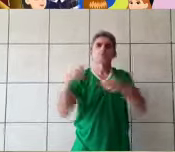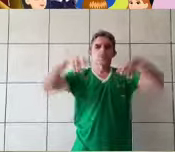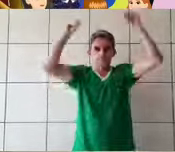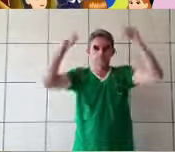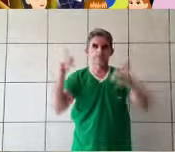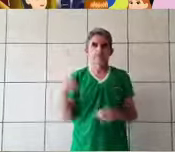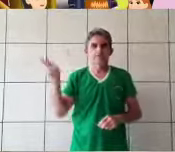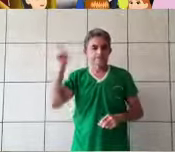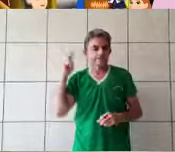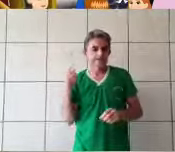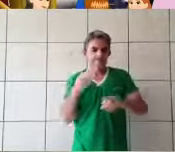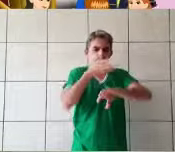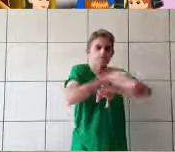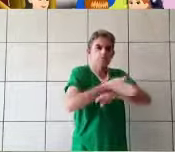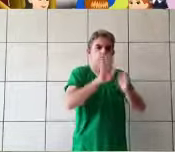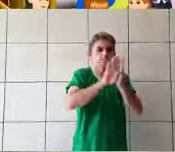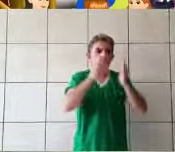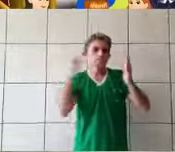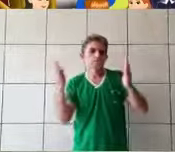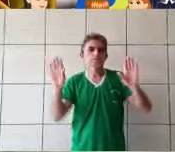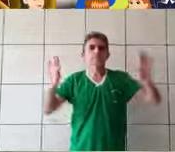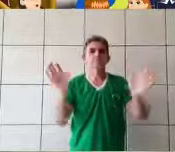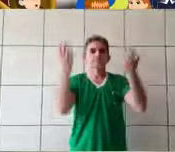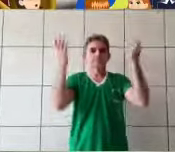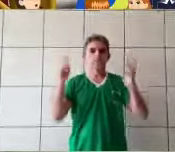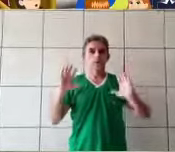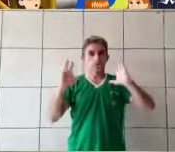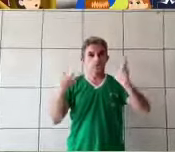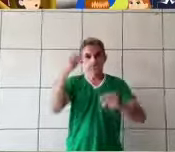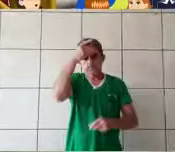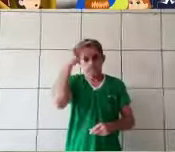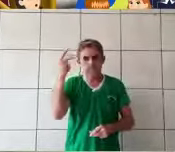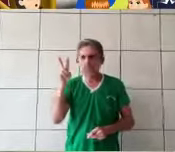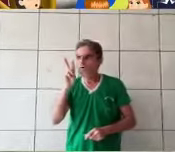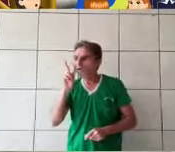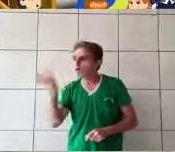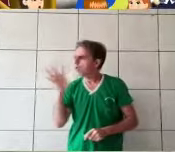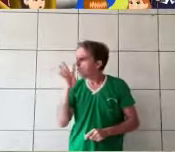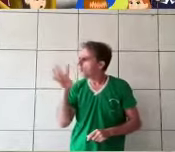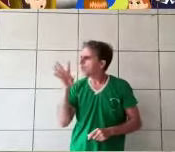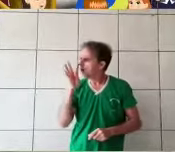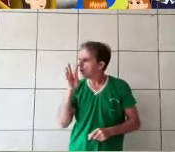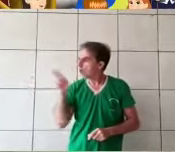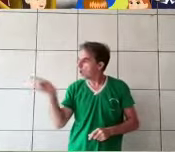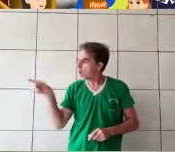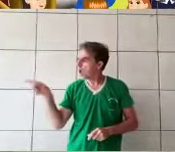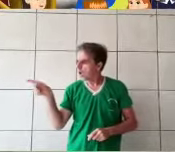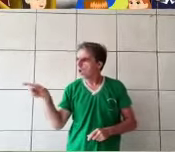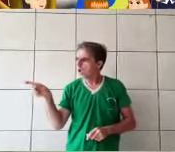Quando Cinderela entrou pelas grandes portas do salão de baile, todos olharam para ela.